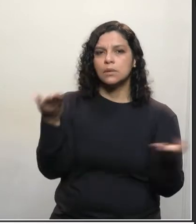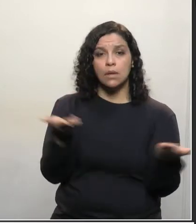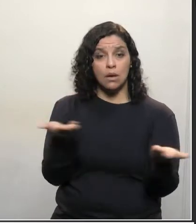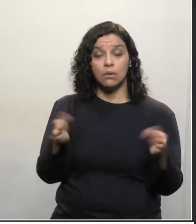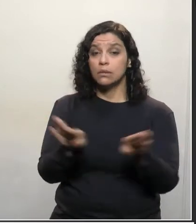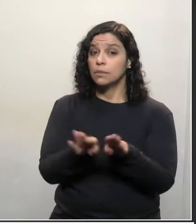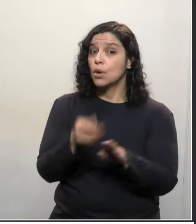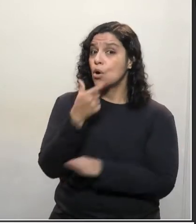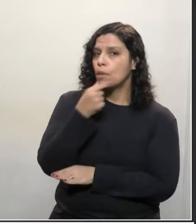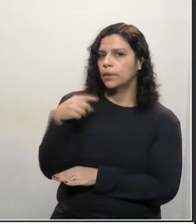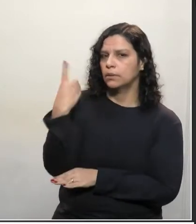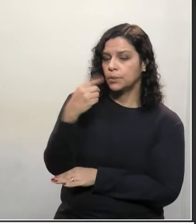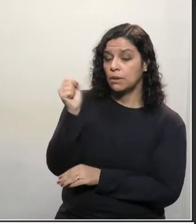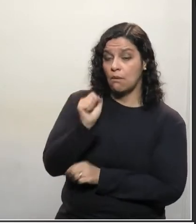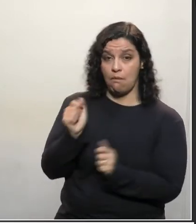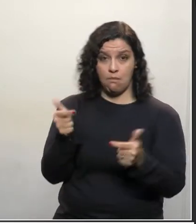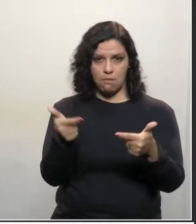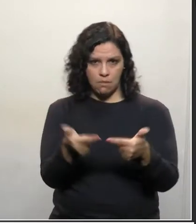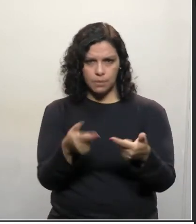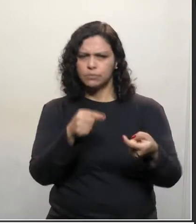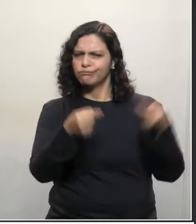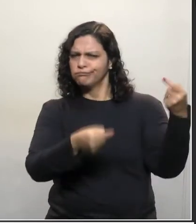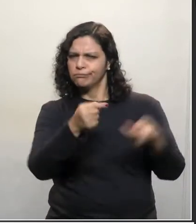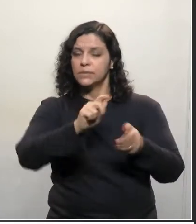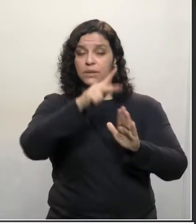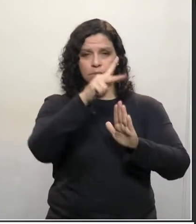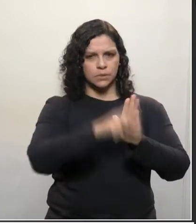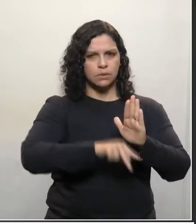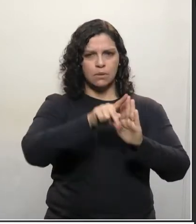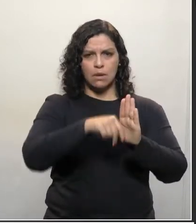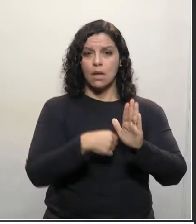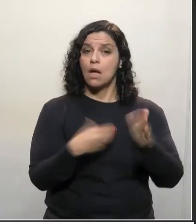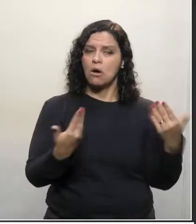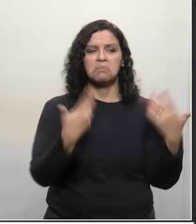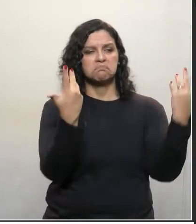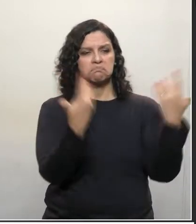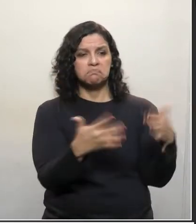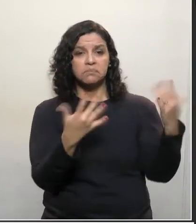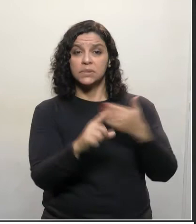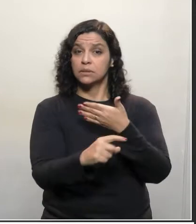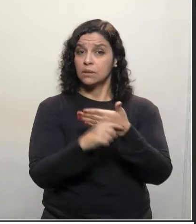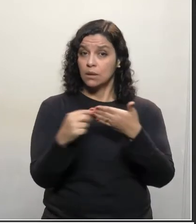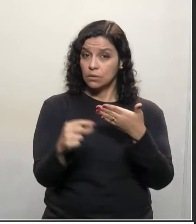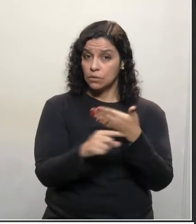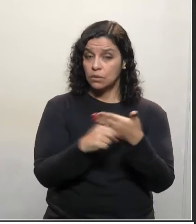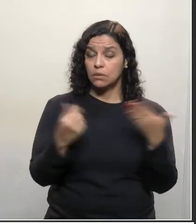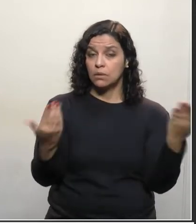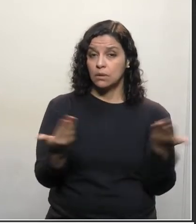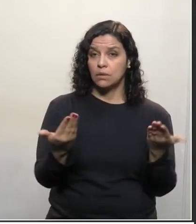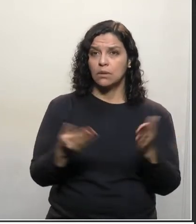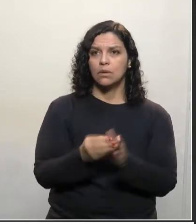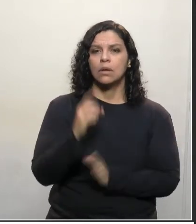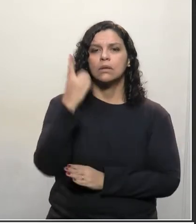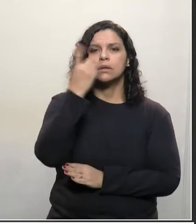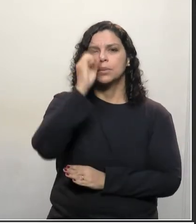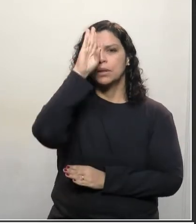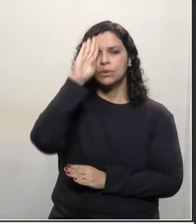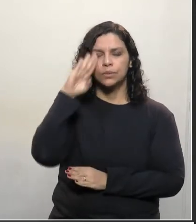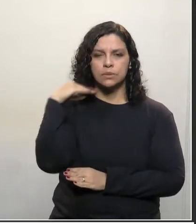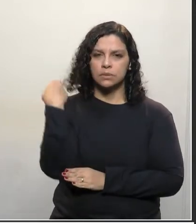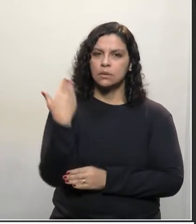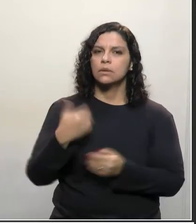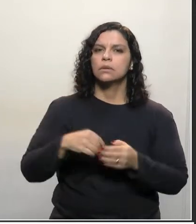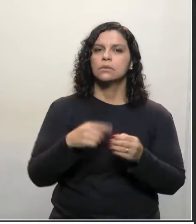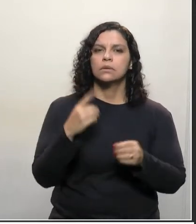e deputados na Assembleia Legislativa, um projeto louvável de autoria da deputada Luciana